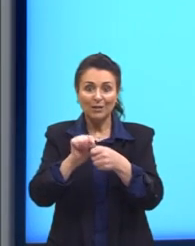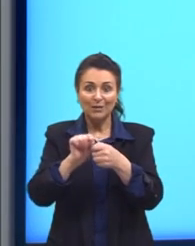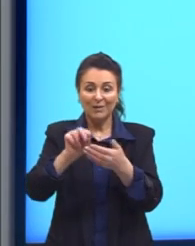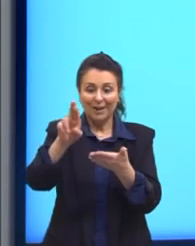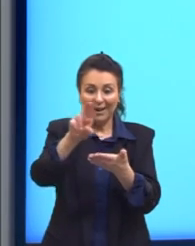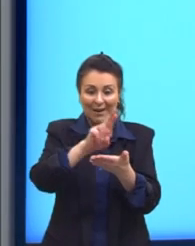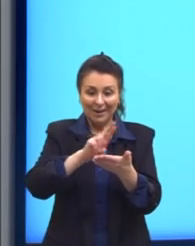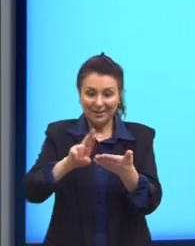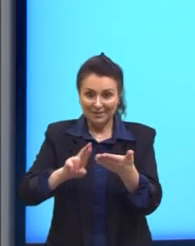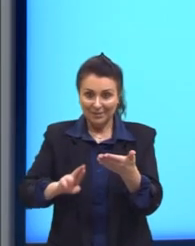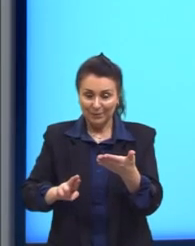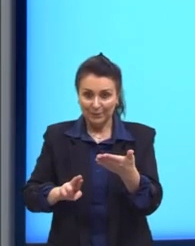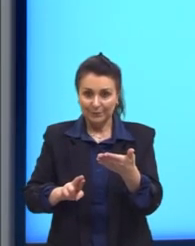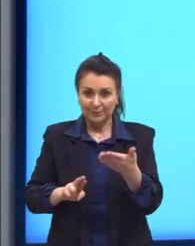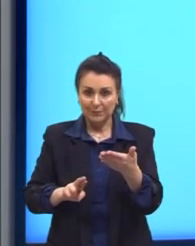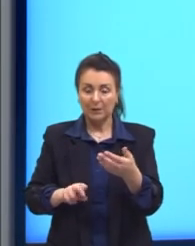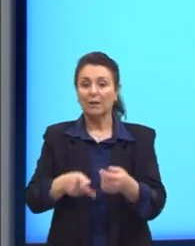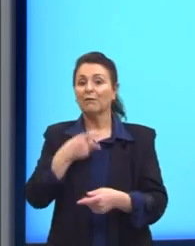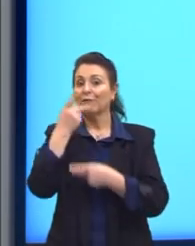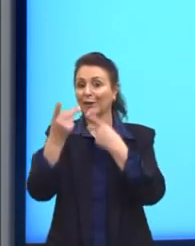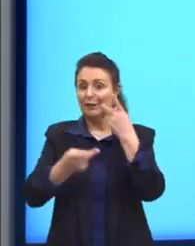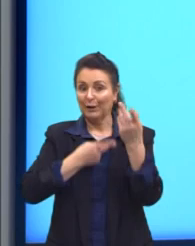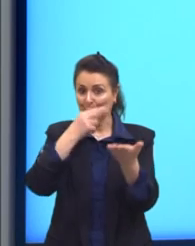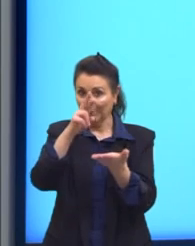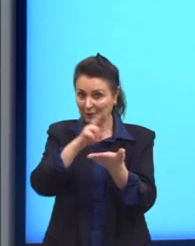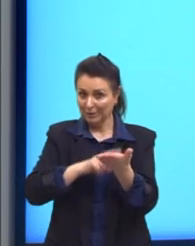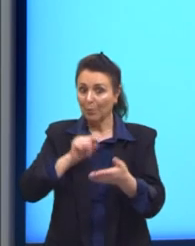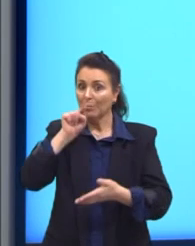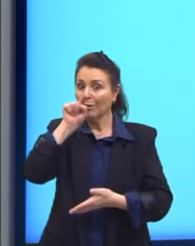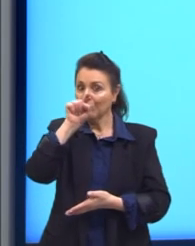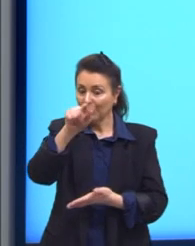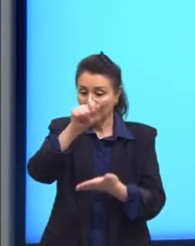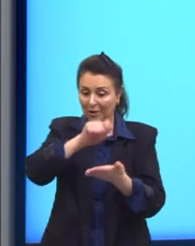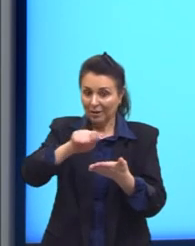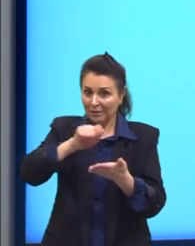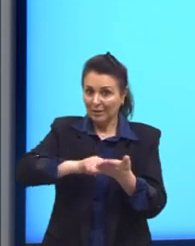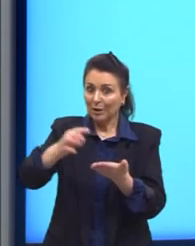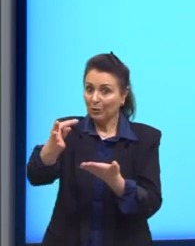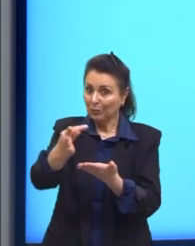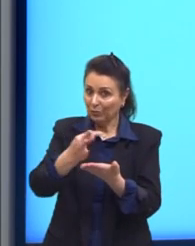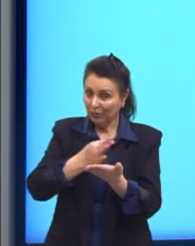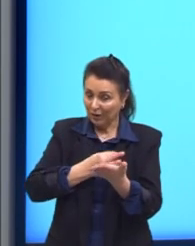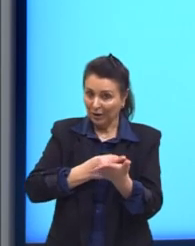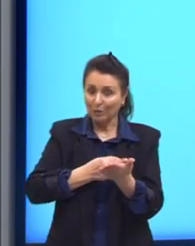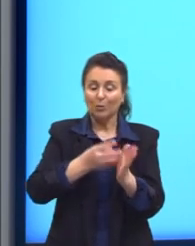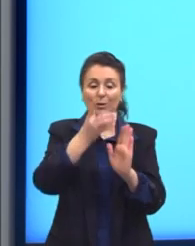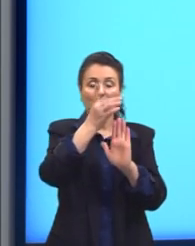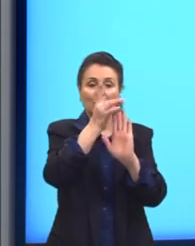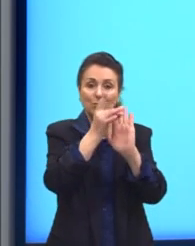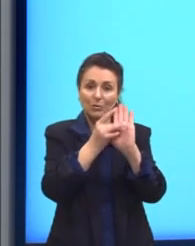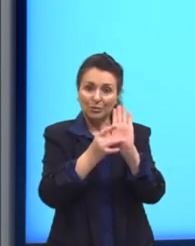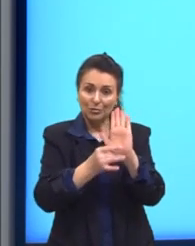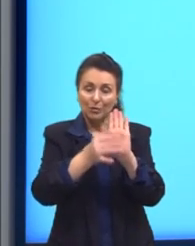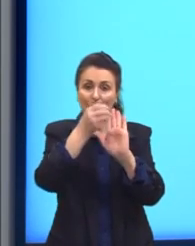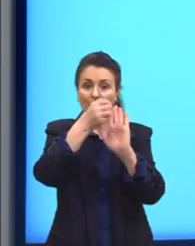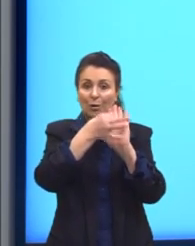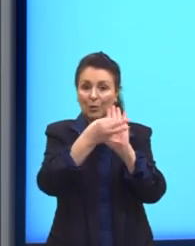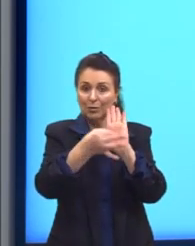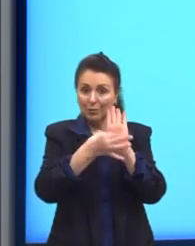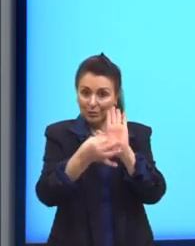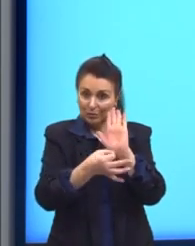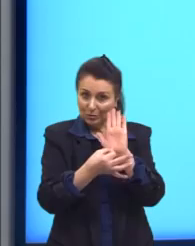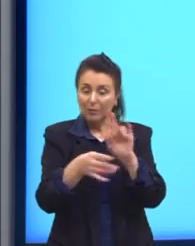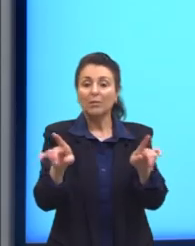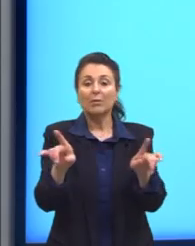redação. E falando em redação, pratique a escrita do texto dissertativo-argumentativo com frequência. Isso